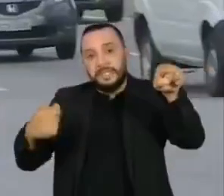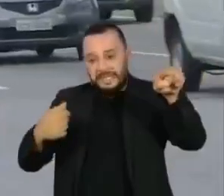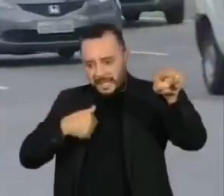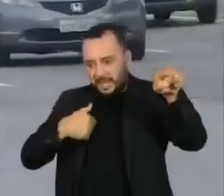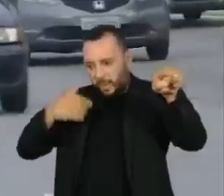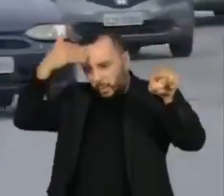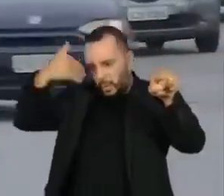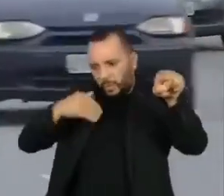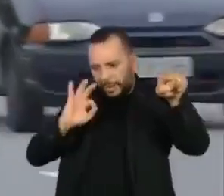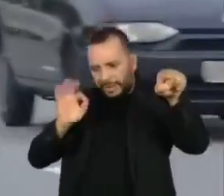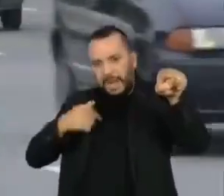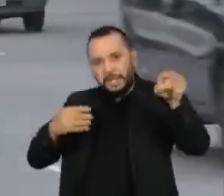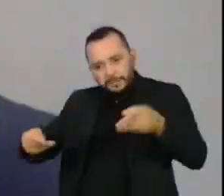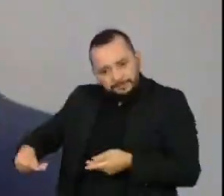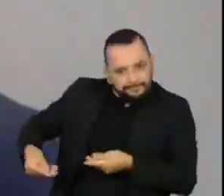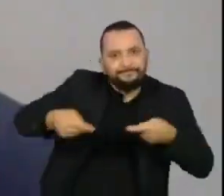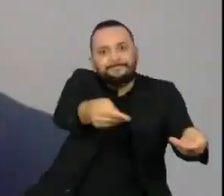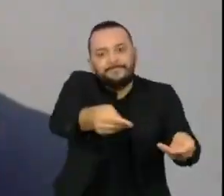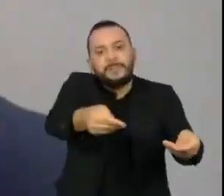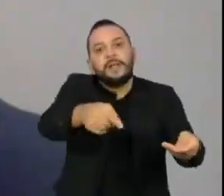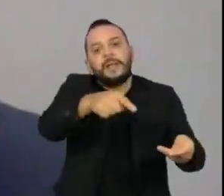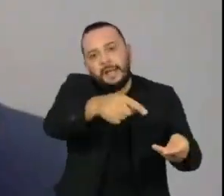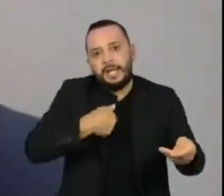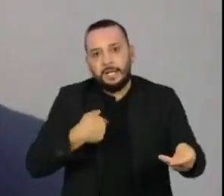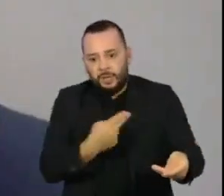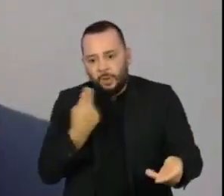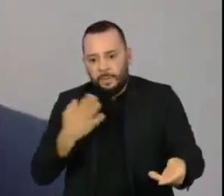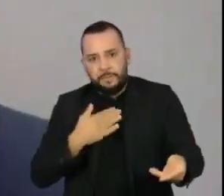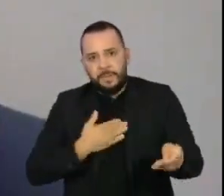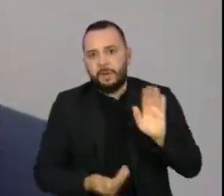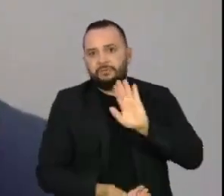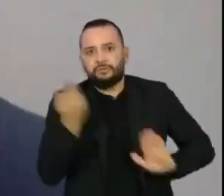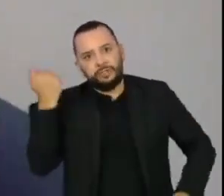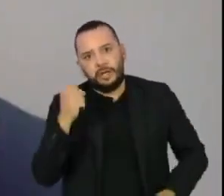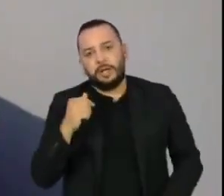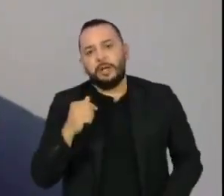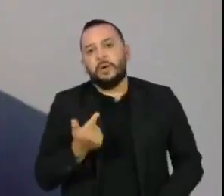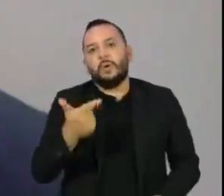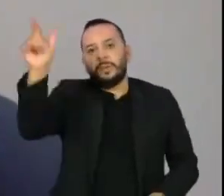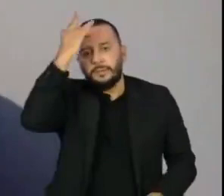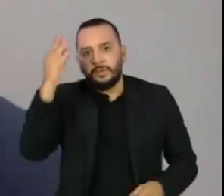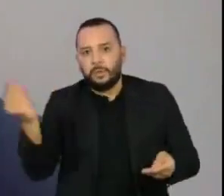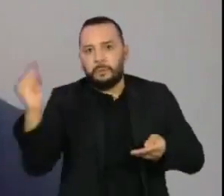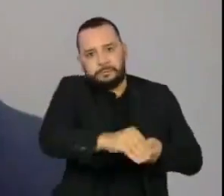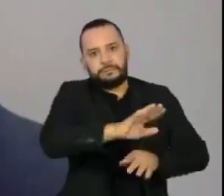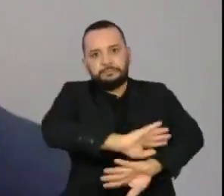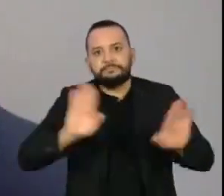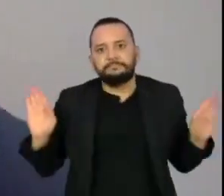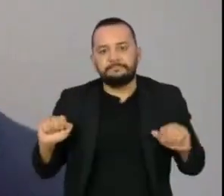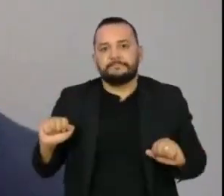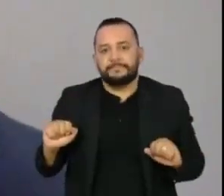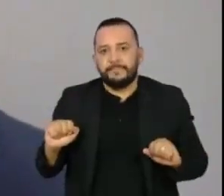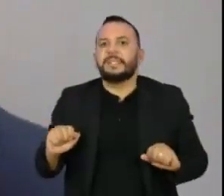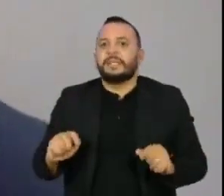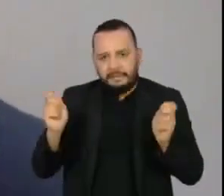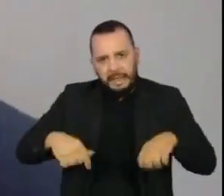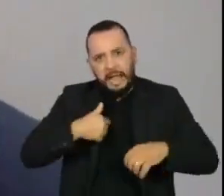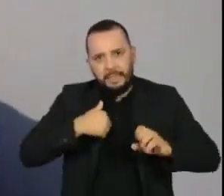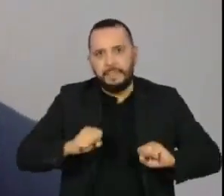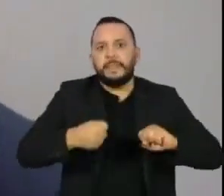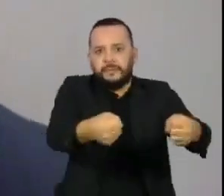dentro do prazo estabelecido. Nesse processo administrativo de multa, ele tem alguns momentos em que pode se defender.